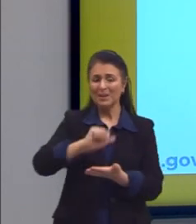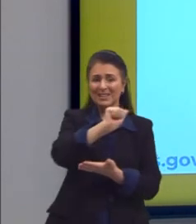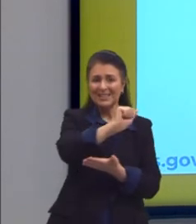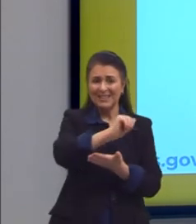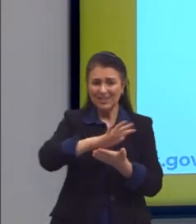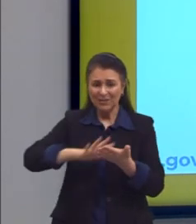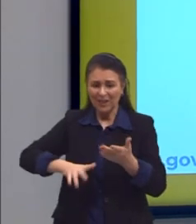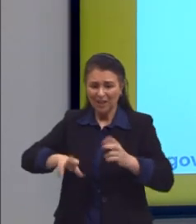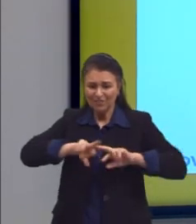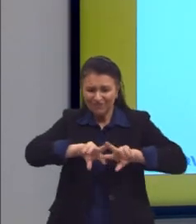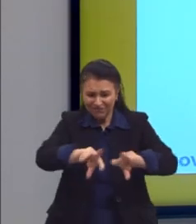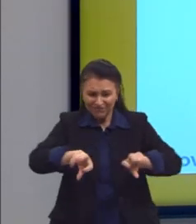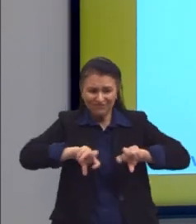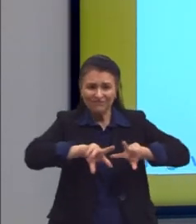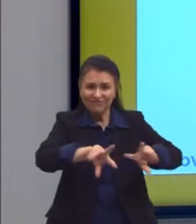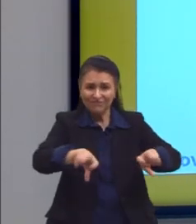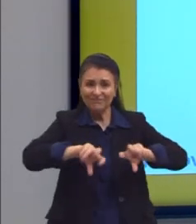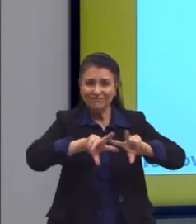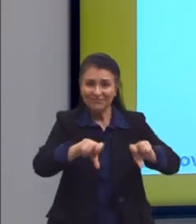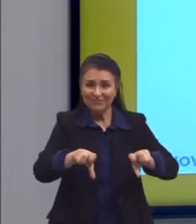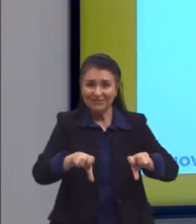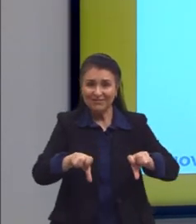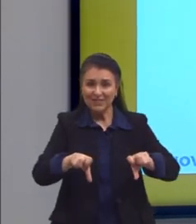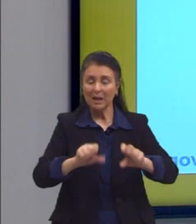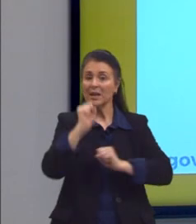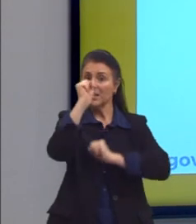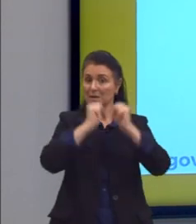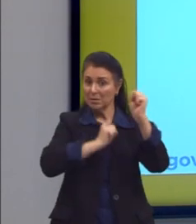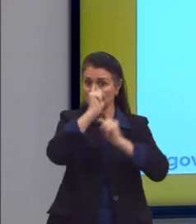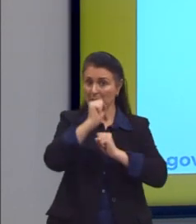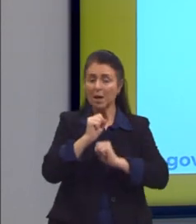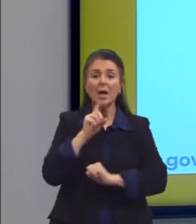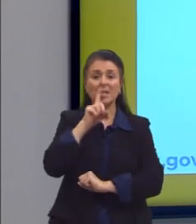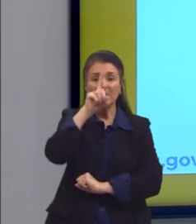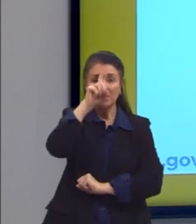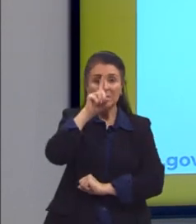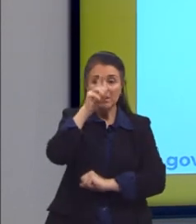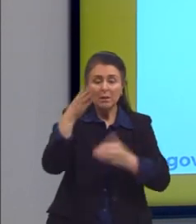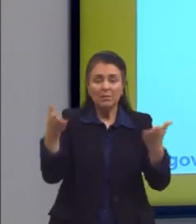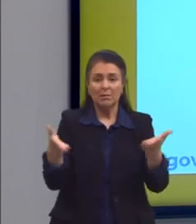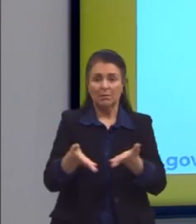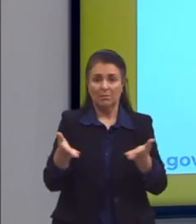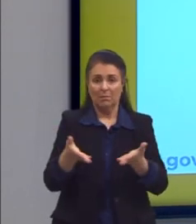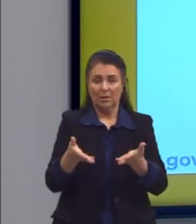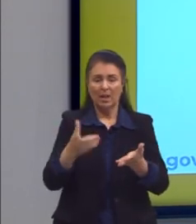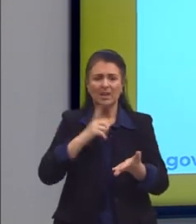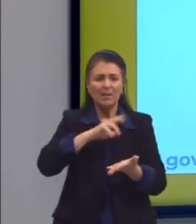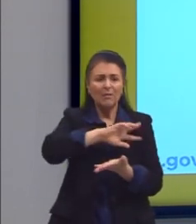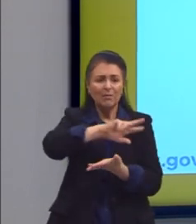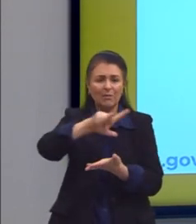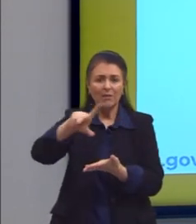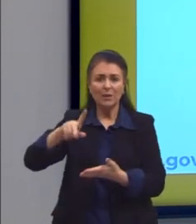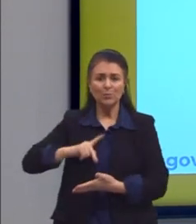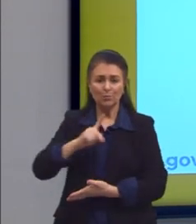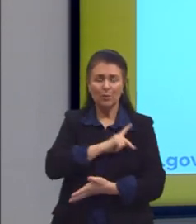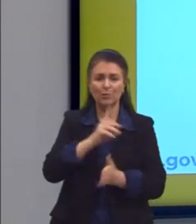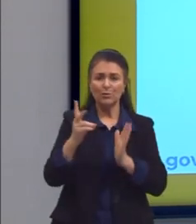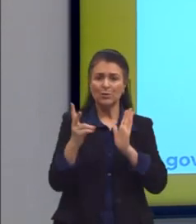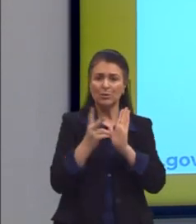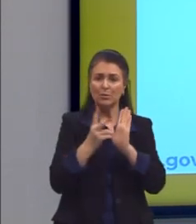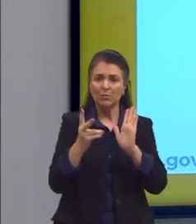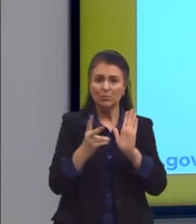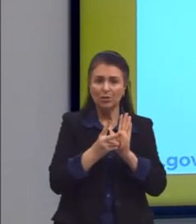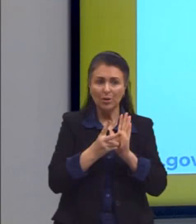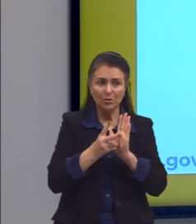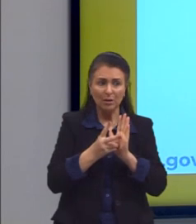extrativista de mineradores. E isso é um perigo muito grande no presente, gente. tem vários povos indígenas que têm as suas